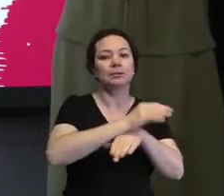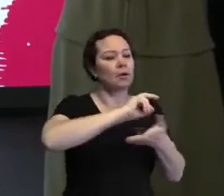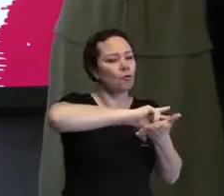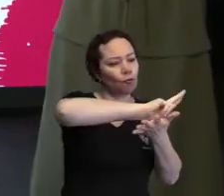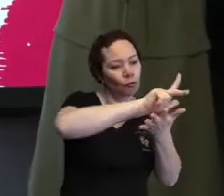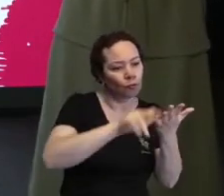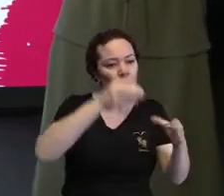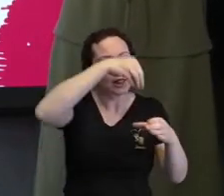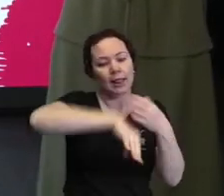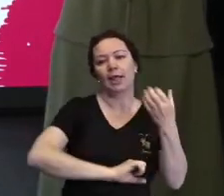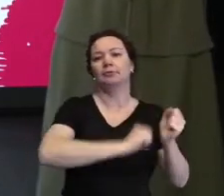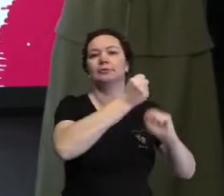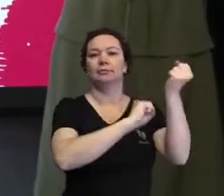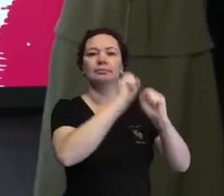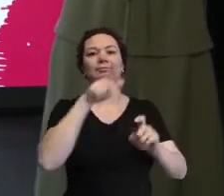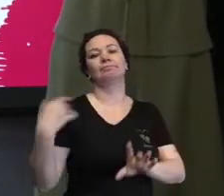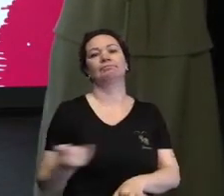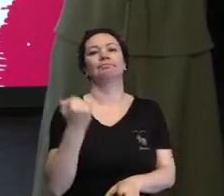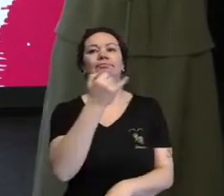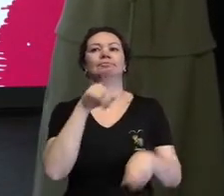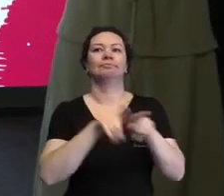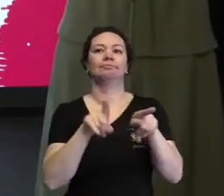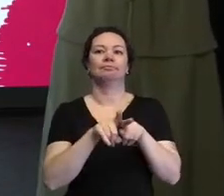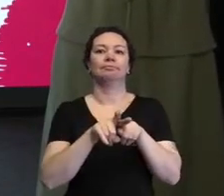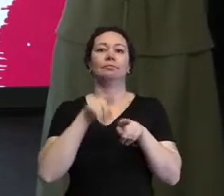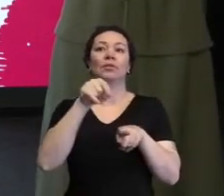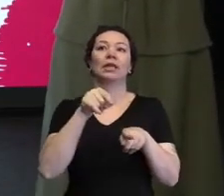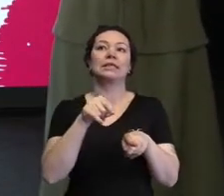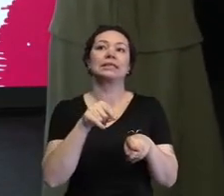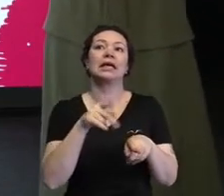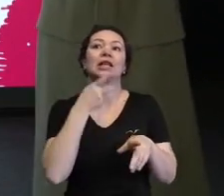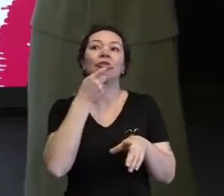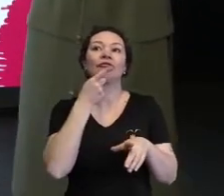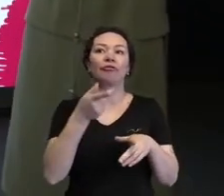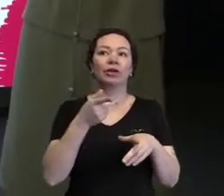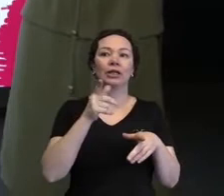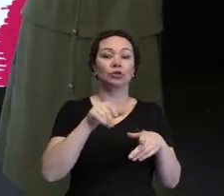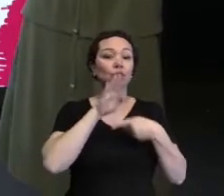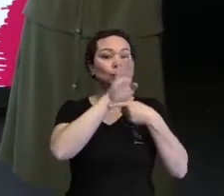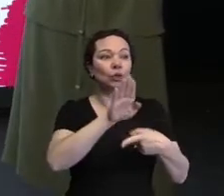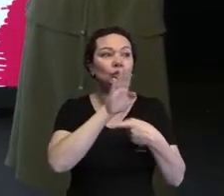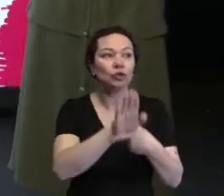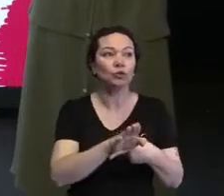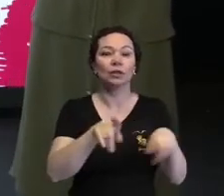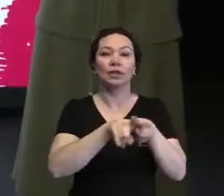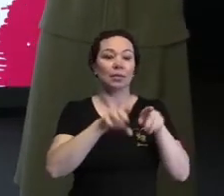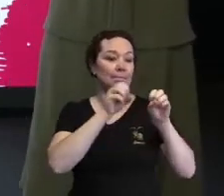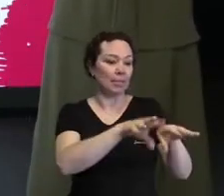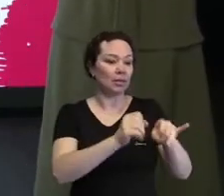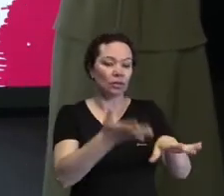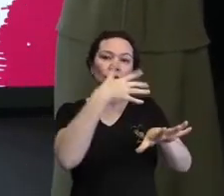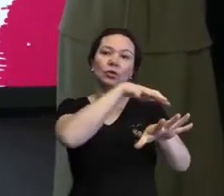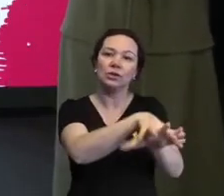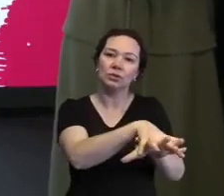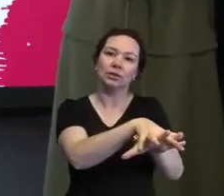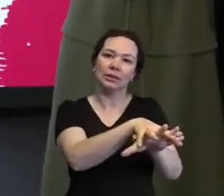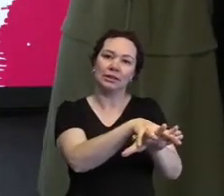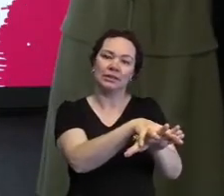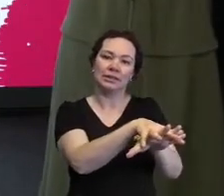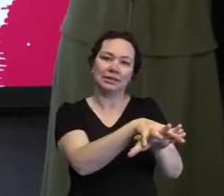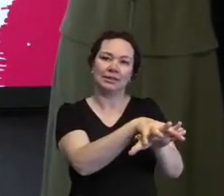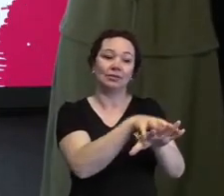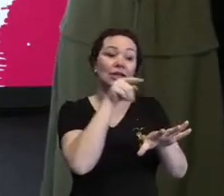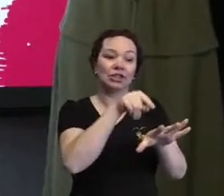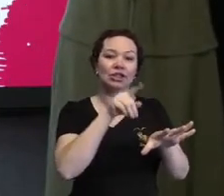Muito importante isso. E nessa toada, gente está falando da contribuição para a educação inclusiva, para esse olhar